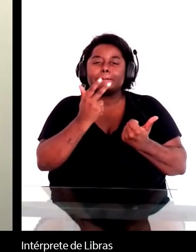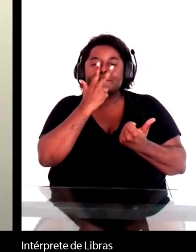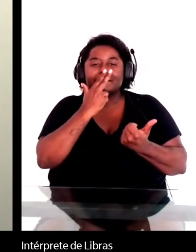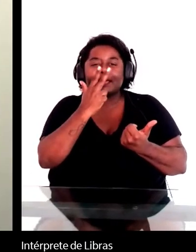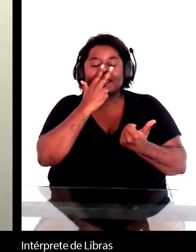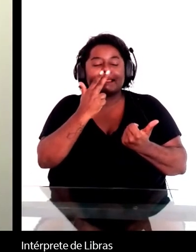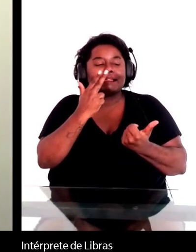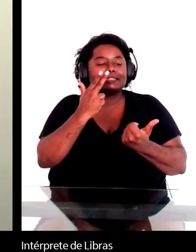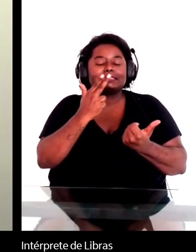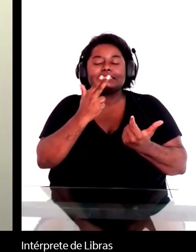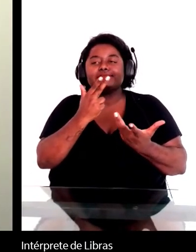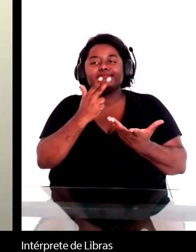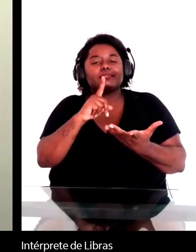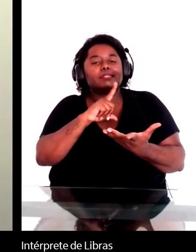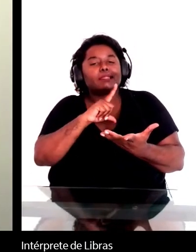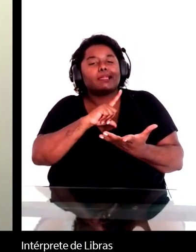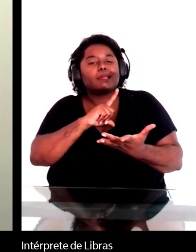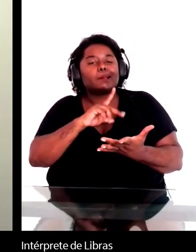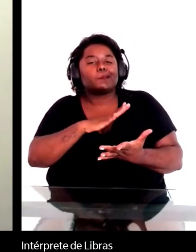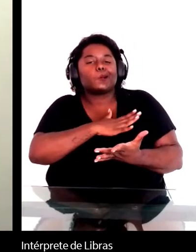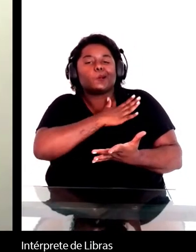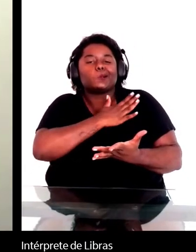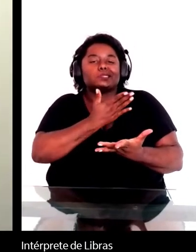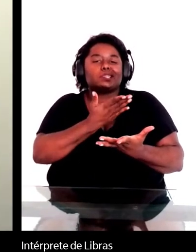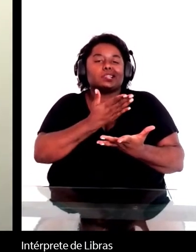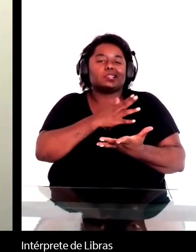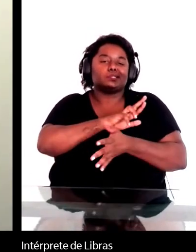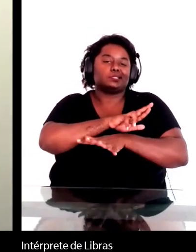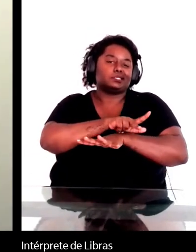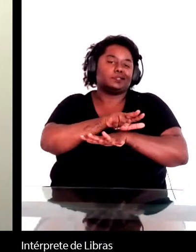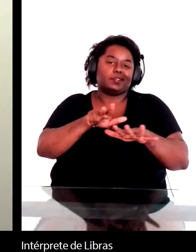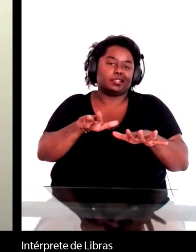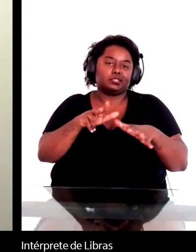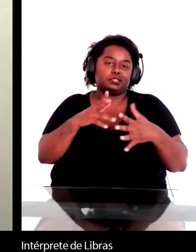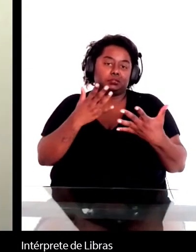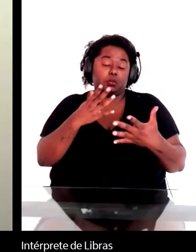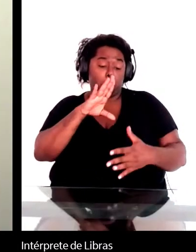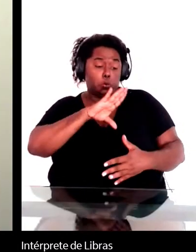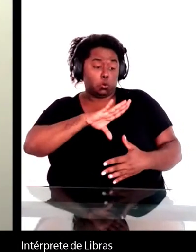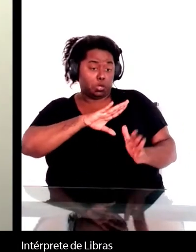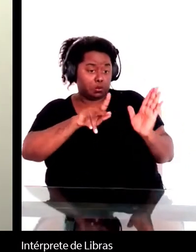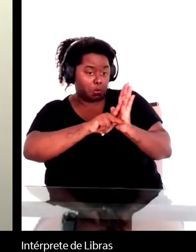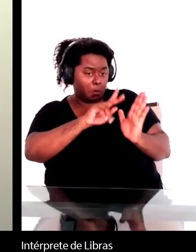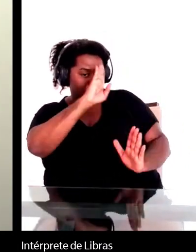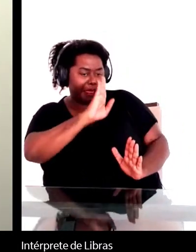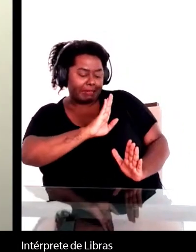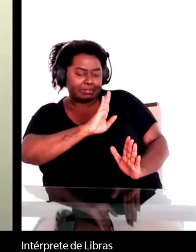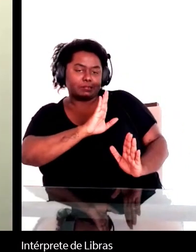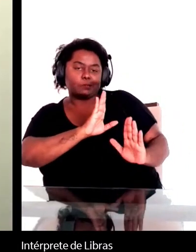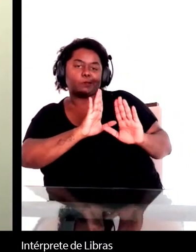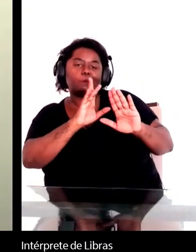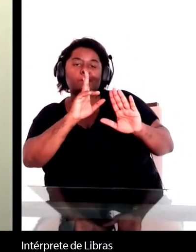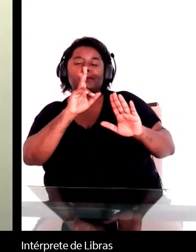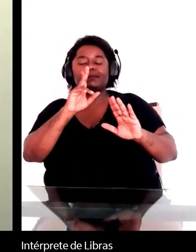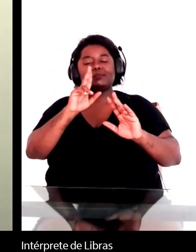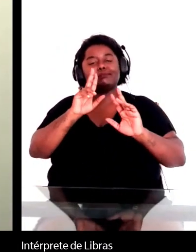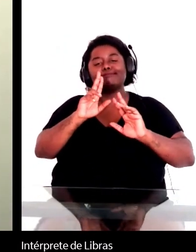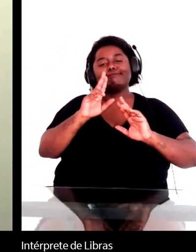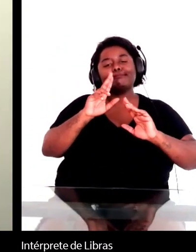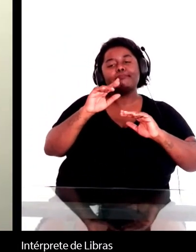tipos de discriminação, primeiro porque português brasileiro, português europeu, estamos ao pouco, pouco,